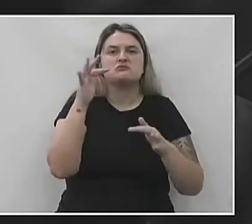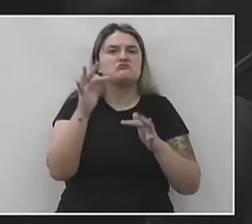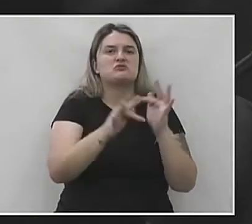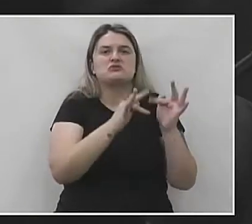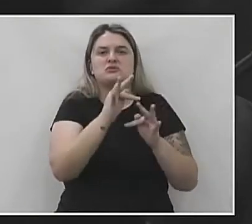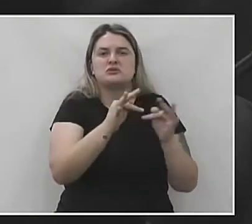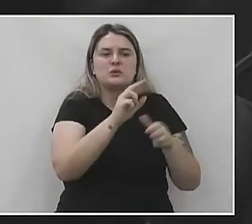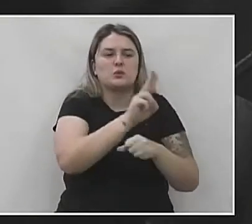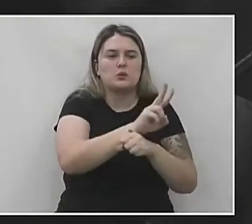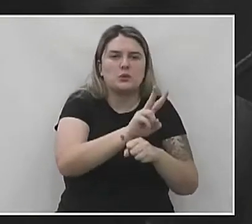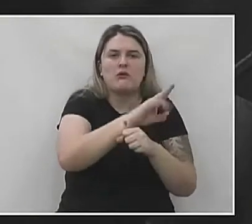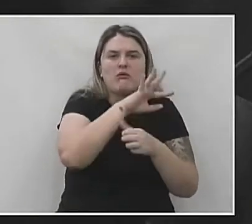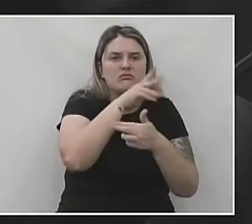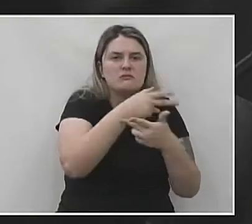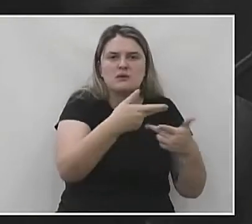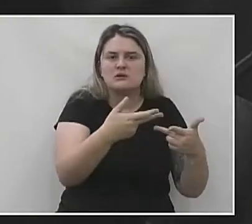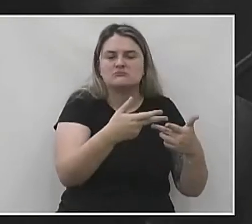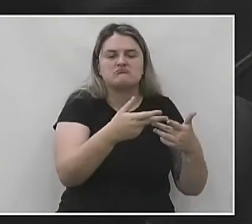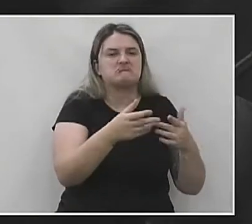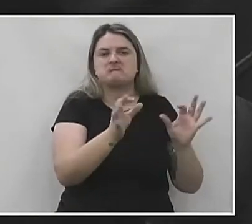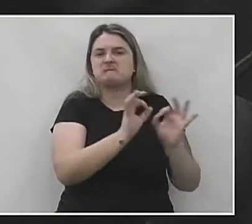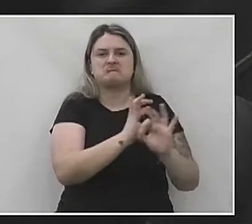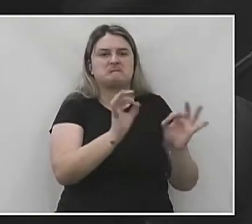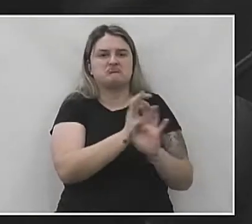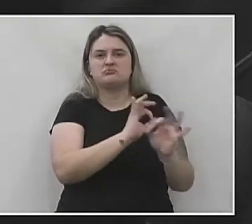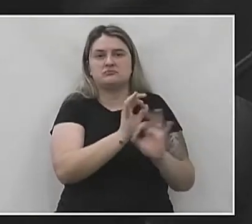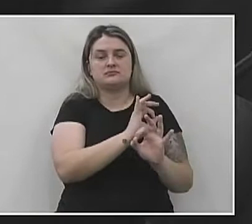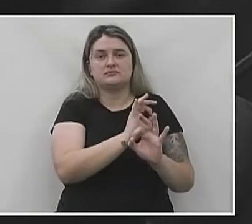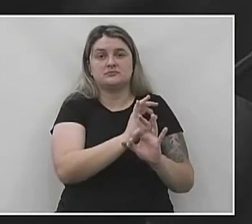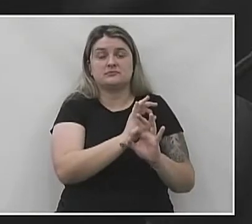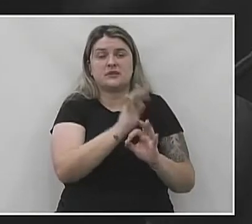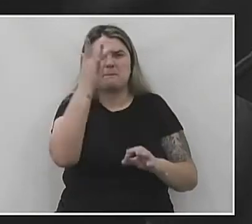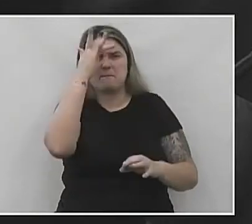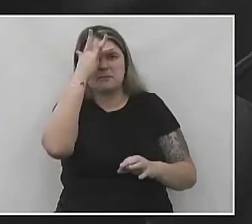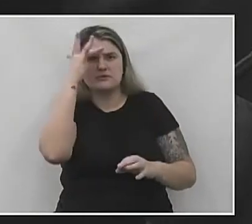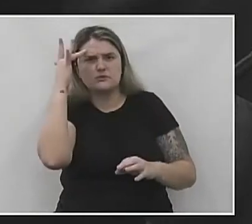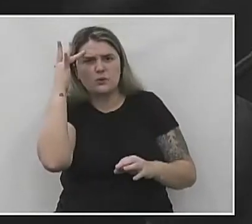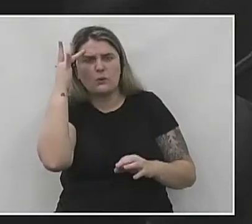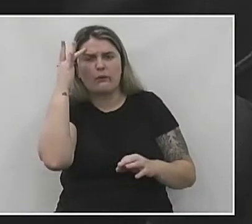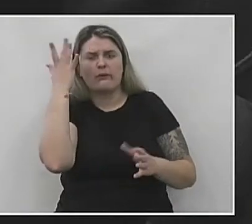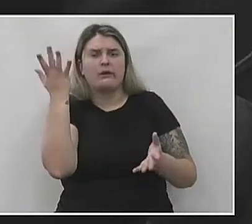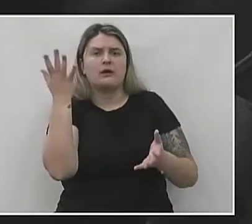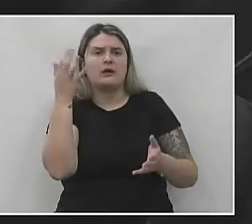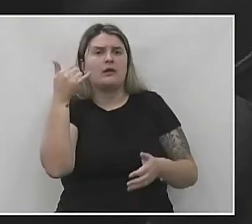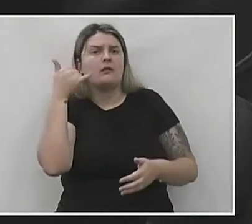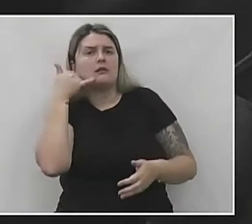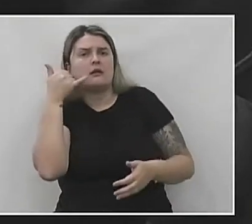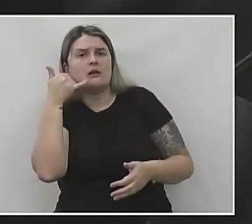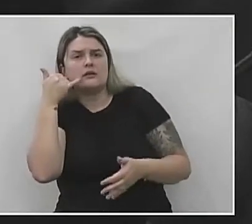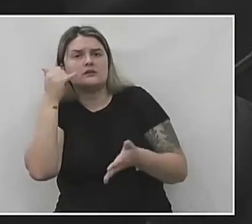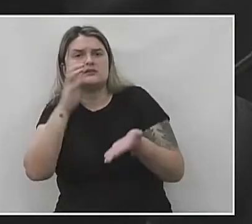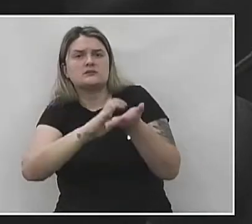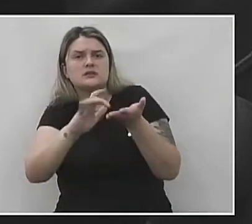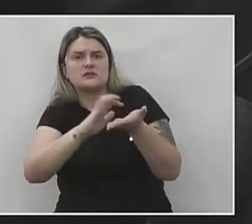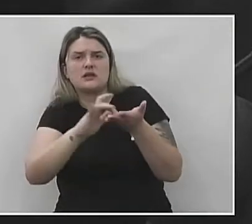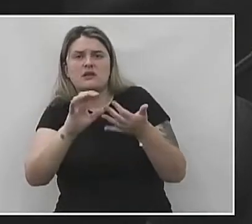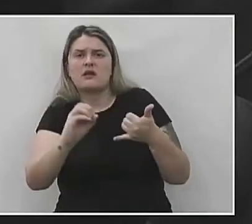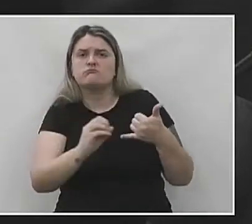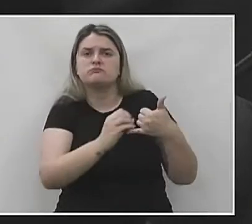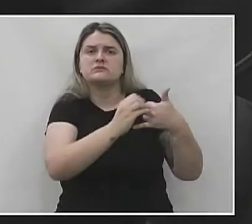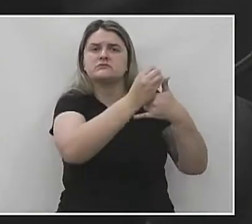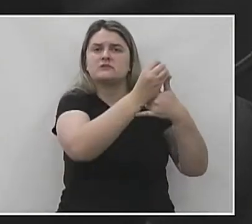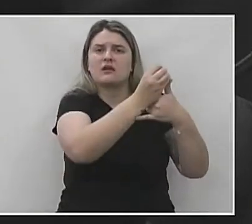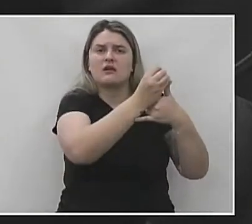animais. As pessoas ligam na secretaria de meio ambiente,